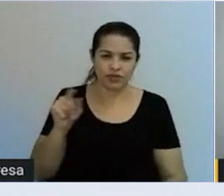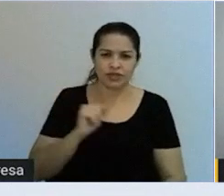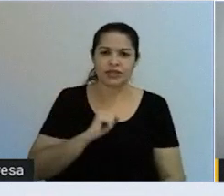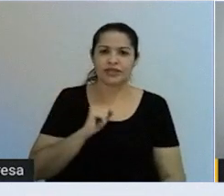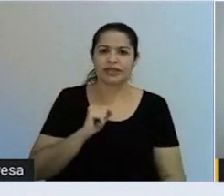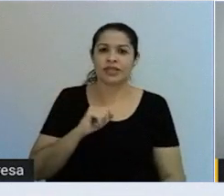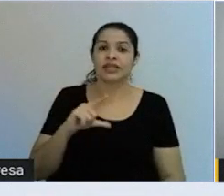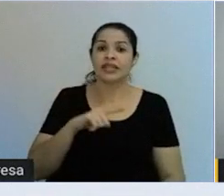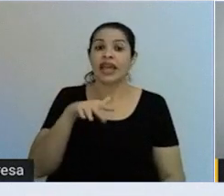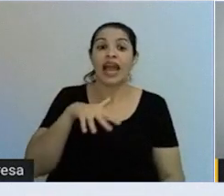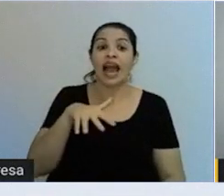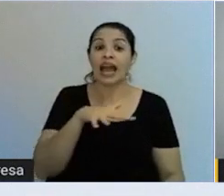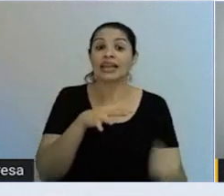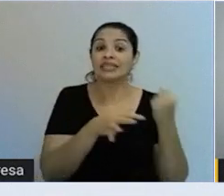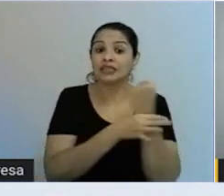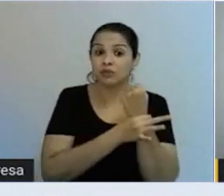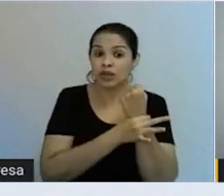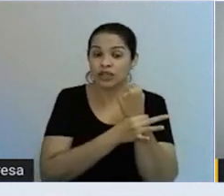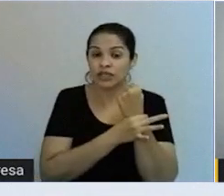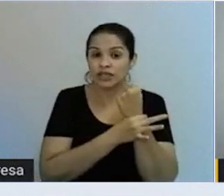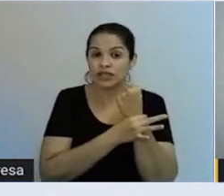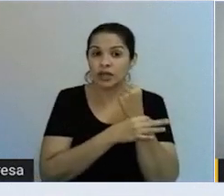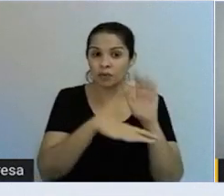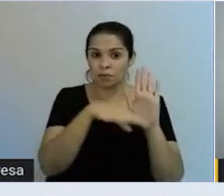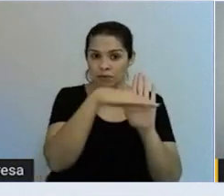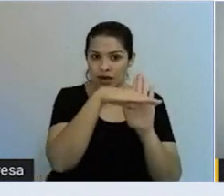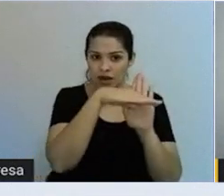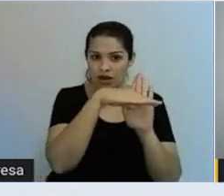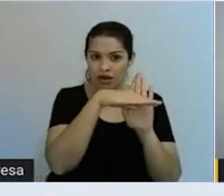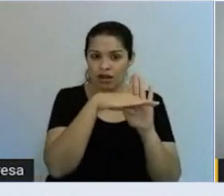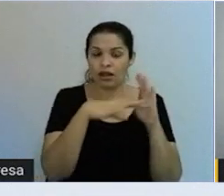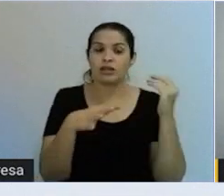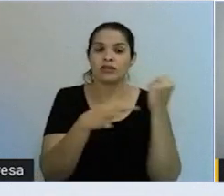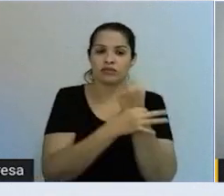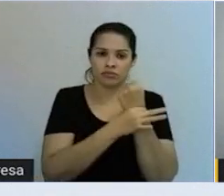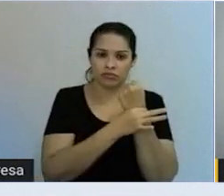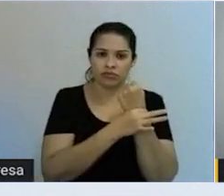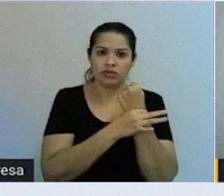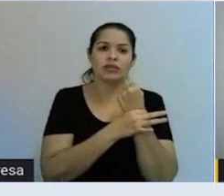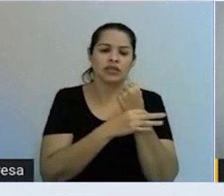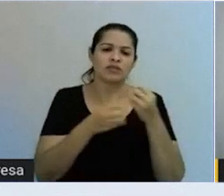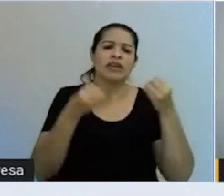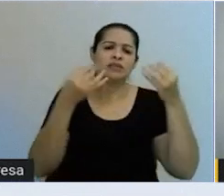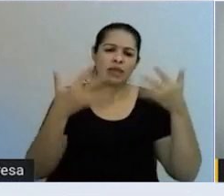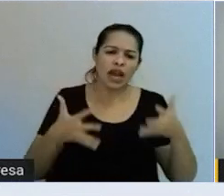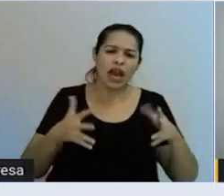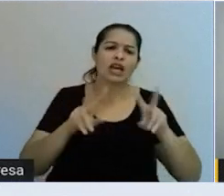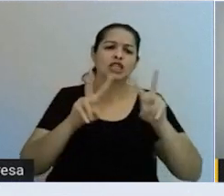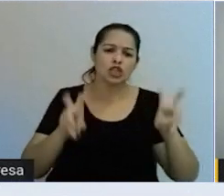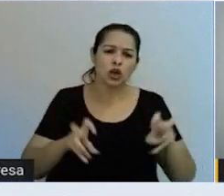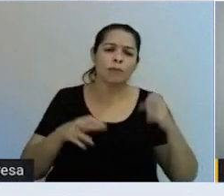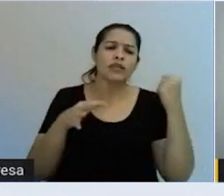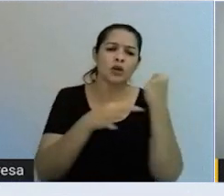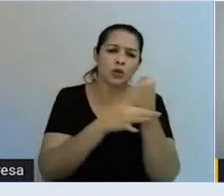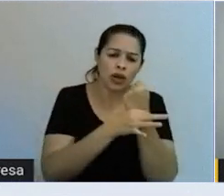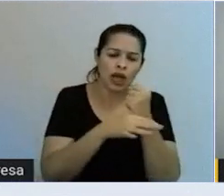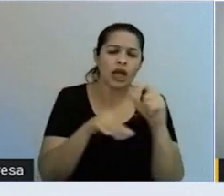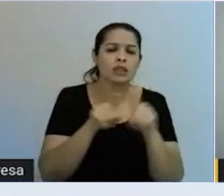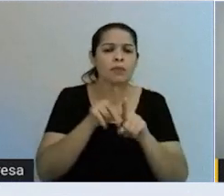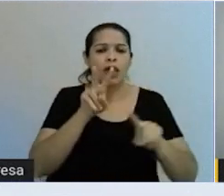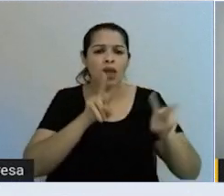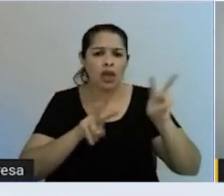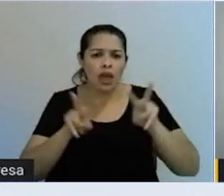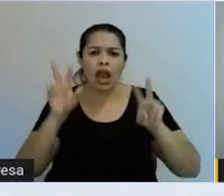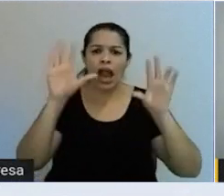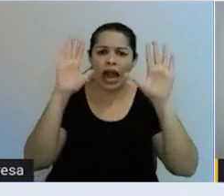segurança. Então, trivial, ele vai estabelecer lá padrões 100% seguros, vai fazer a análise de todos os tipos de